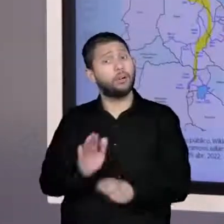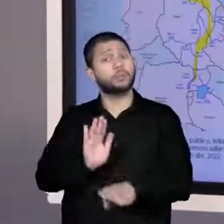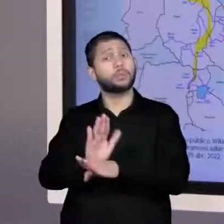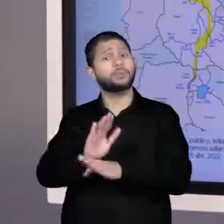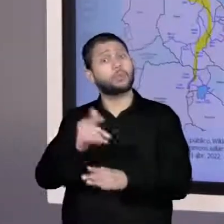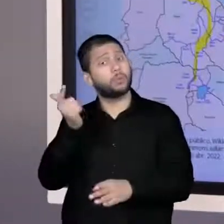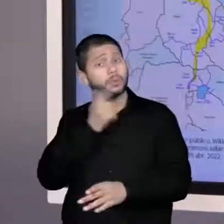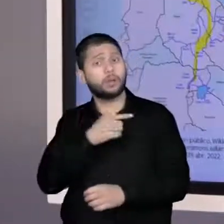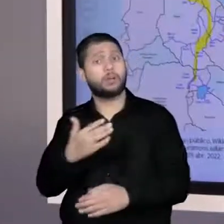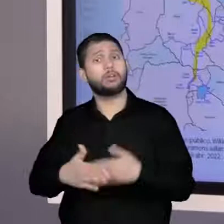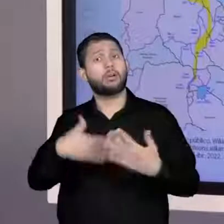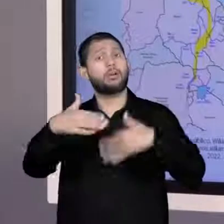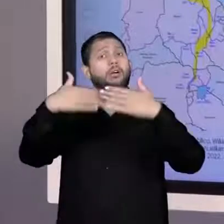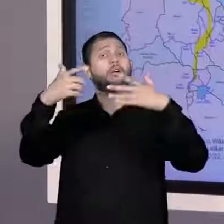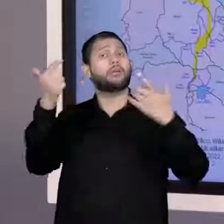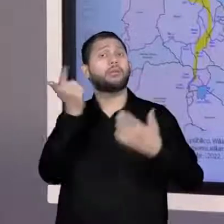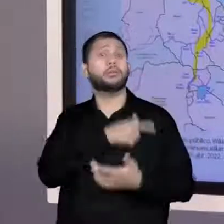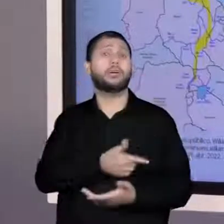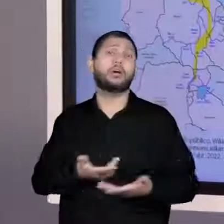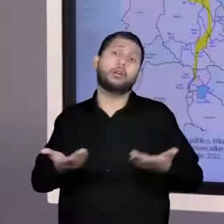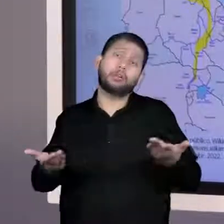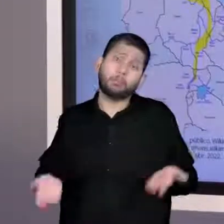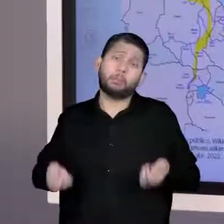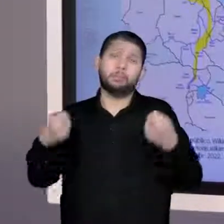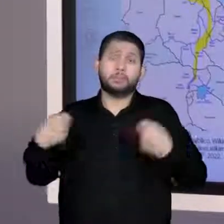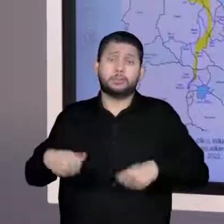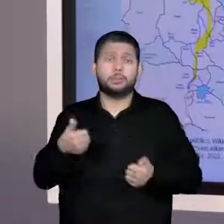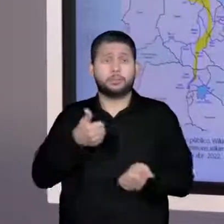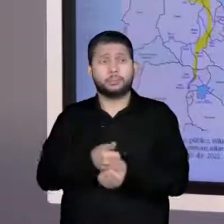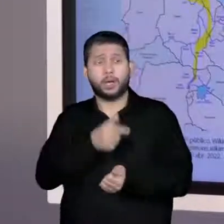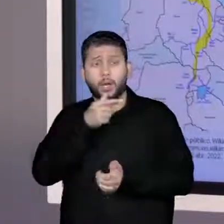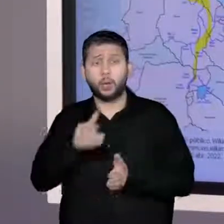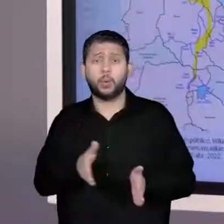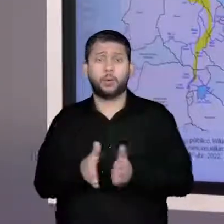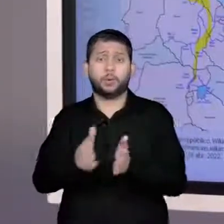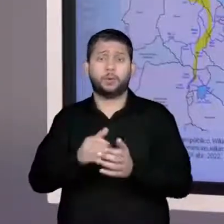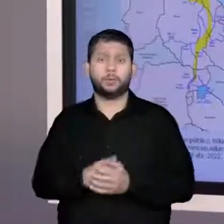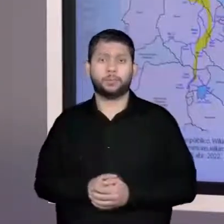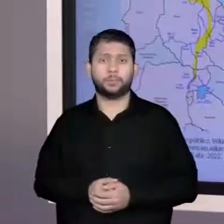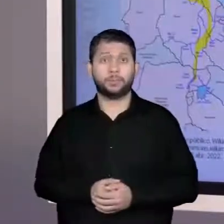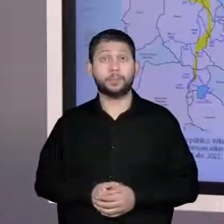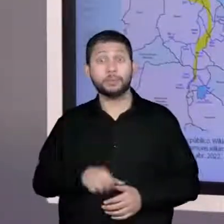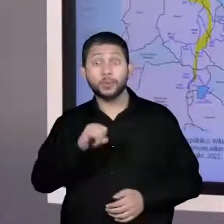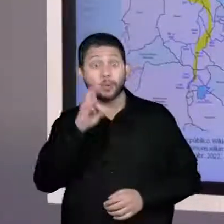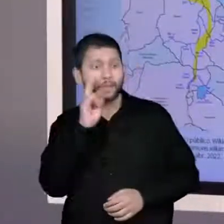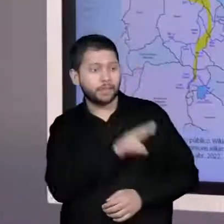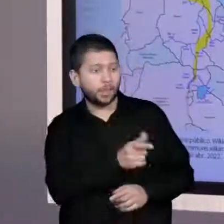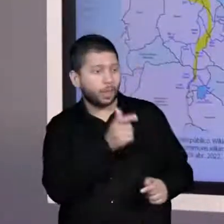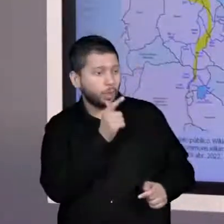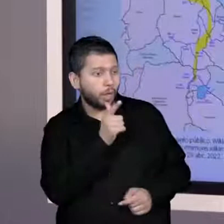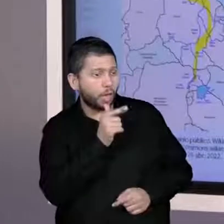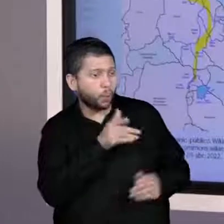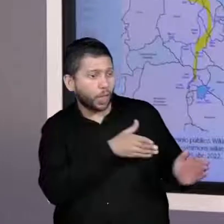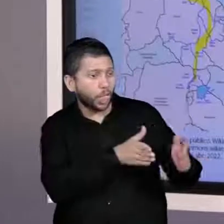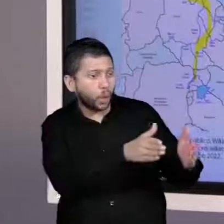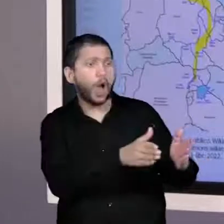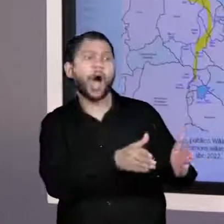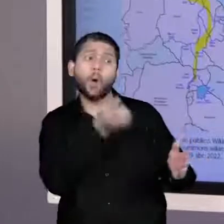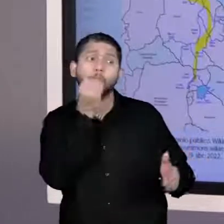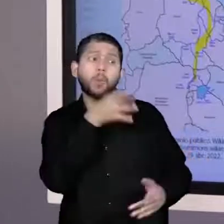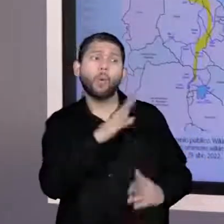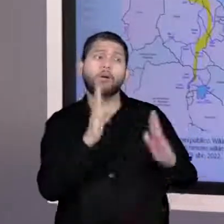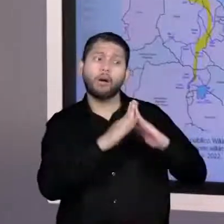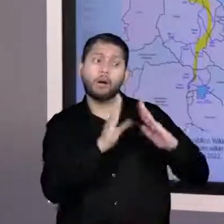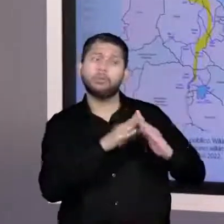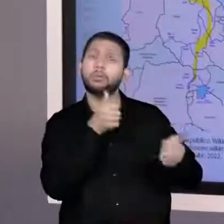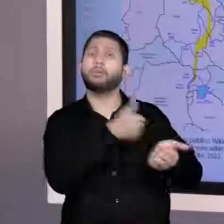construídas próximas do rio. Então, lugares que eram próximos do rio eram considerados mais ricos. Por quê? Porque tem